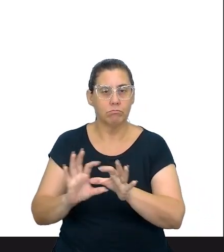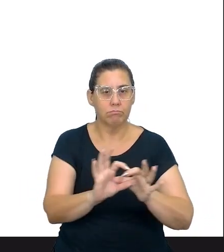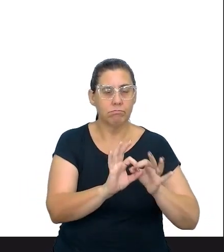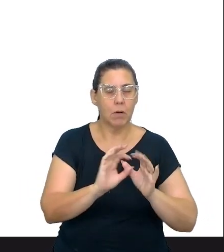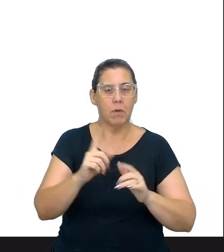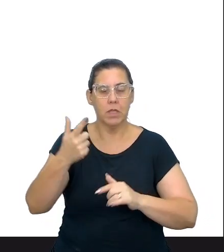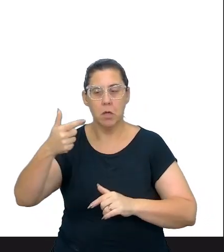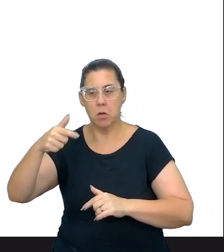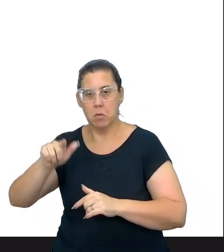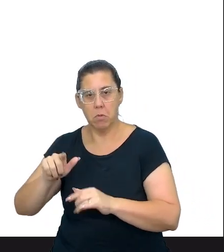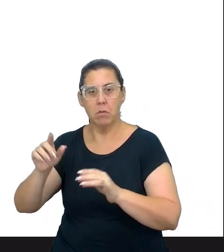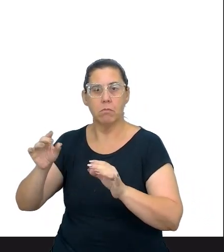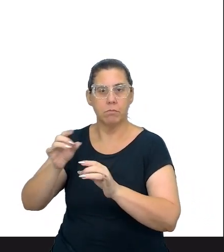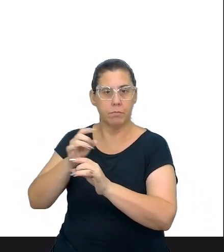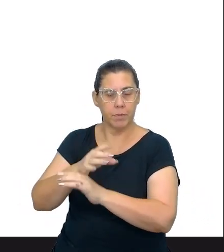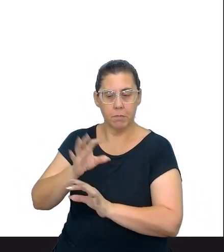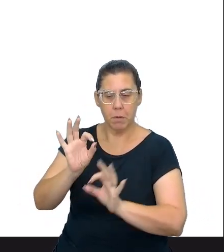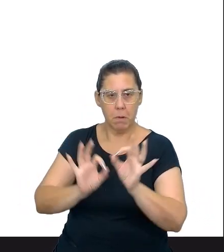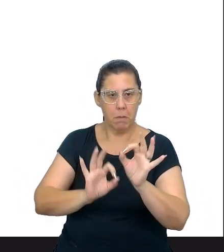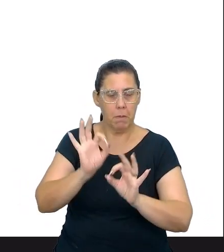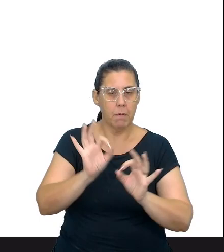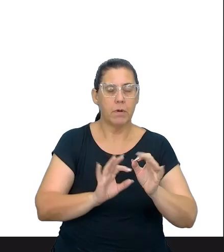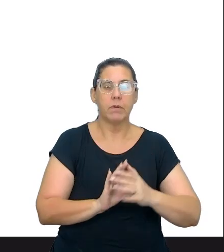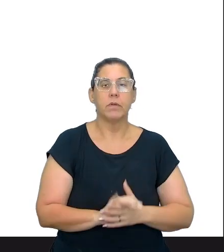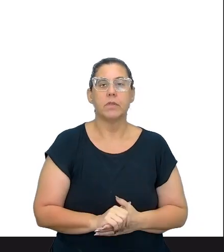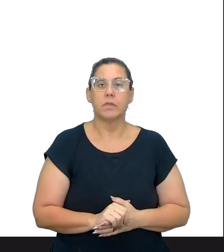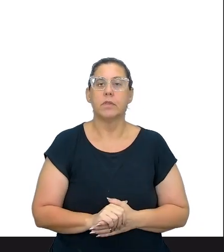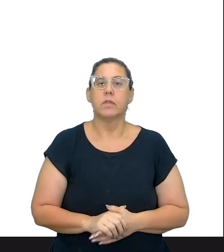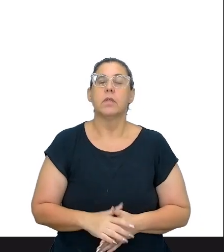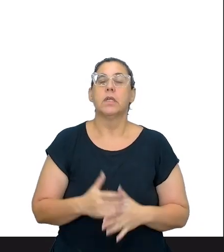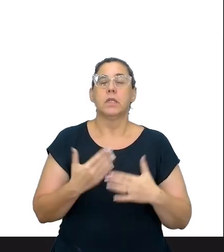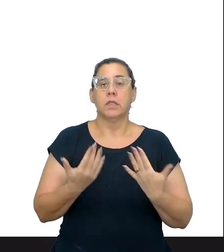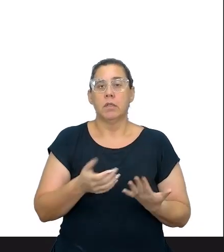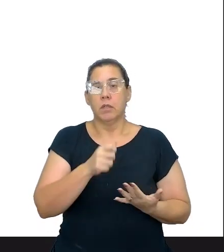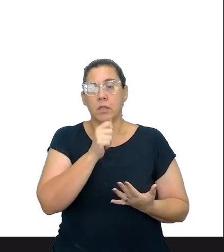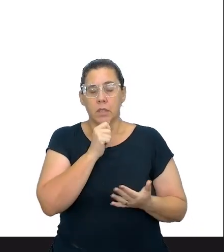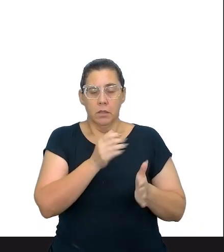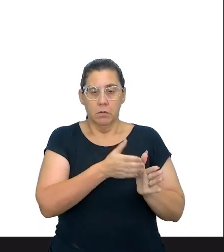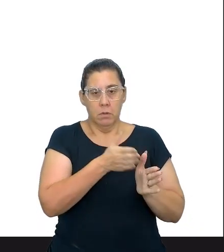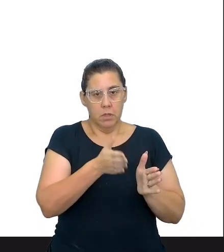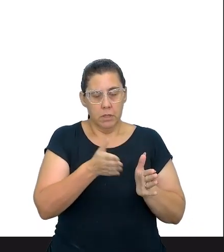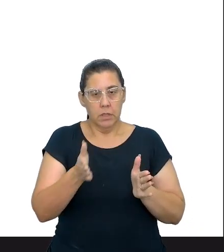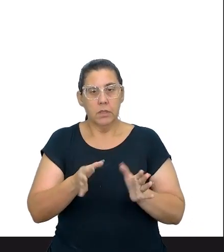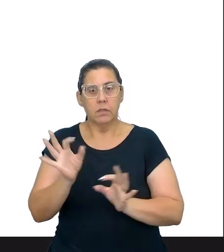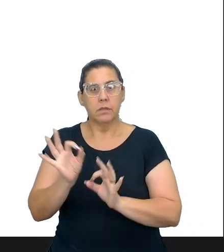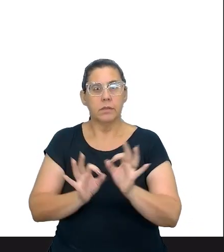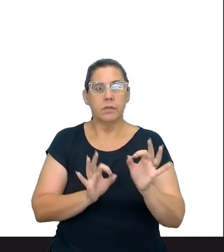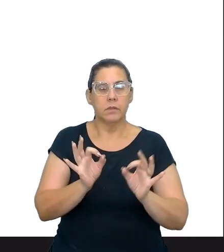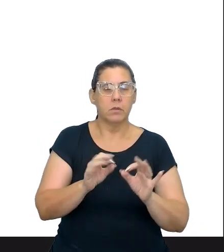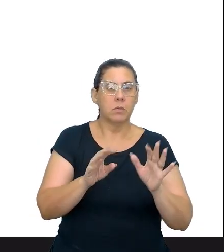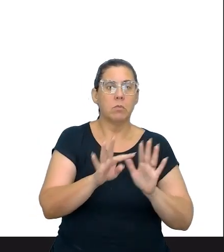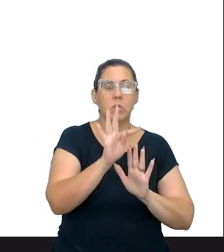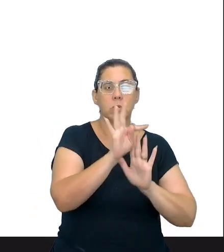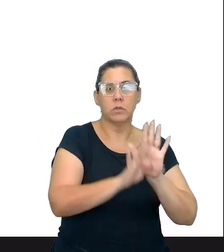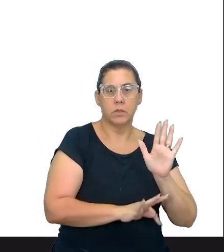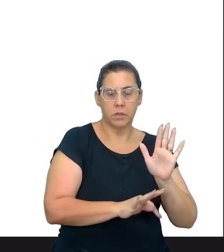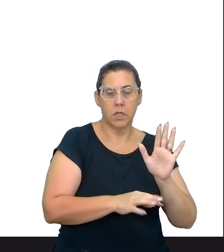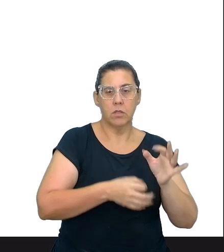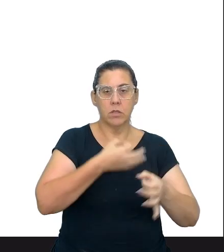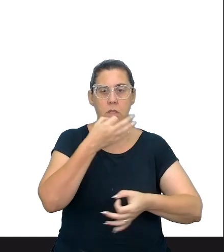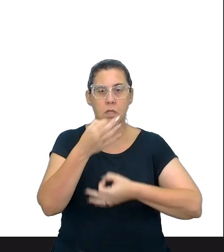sistematizar e partir para a produção. Então, ainda, nesse processo de planejamento para o texto dissertativo